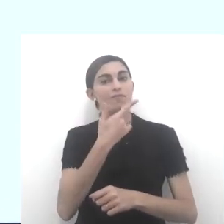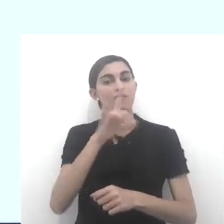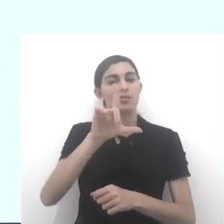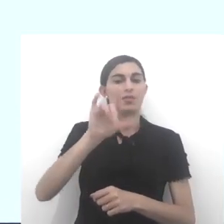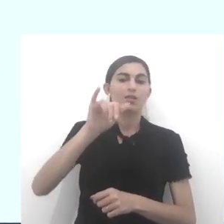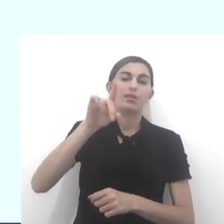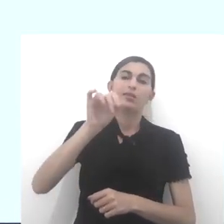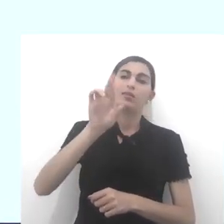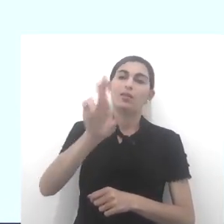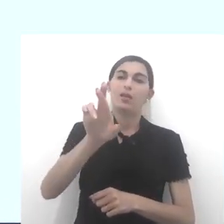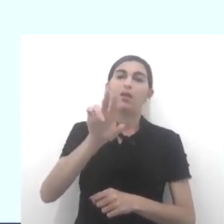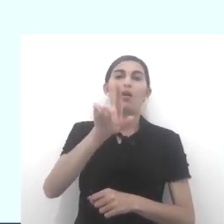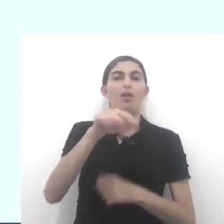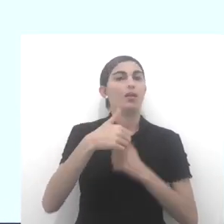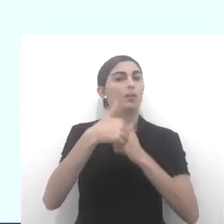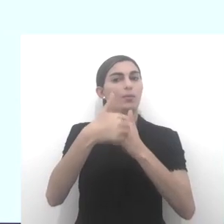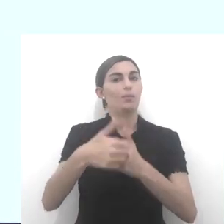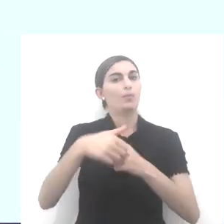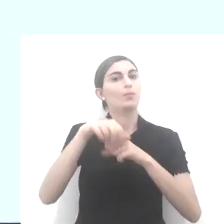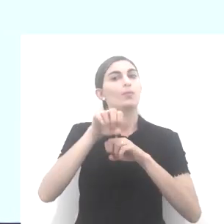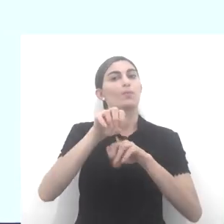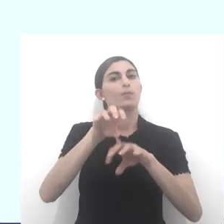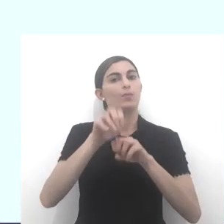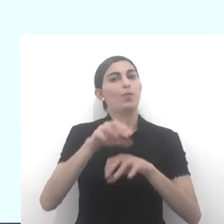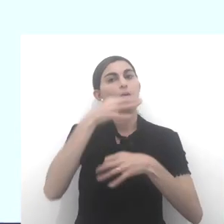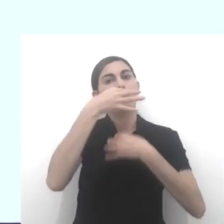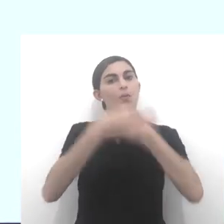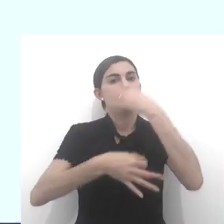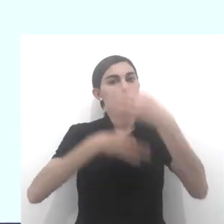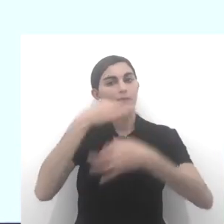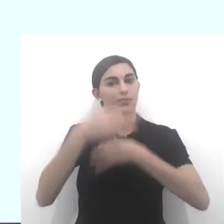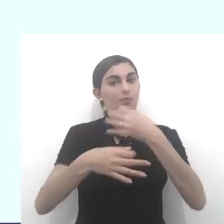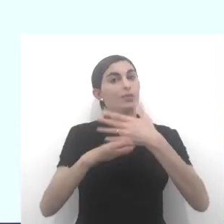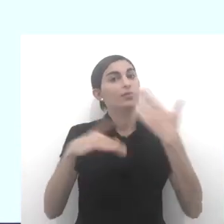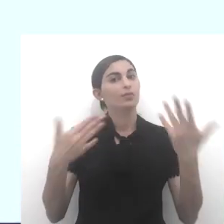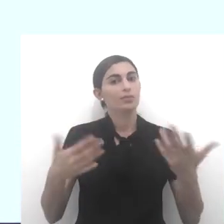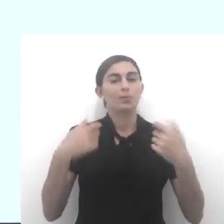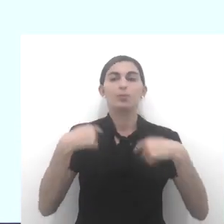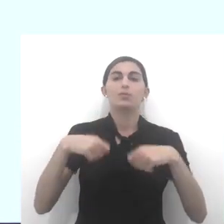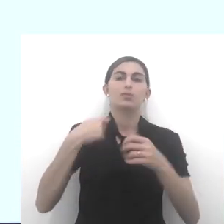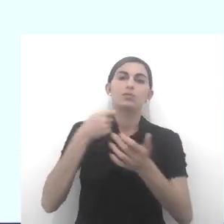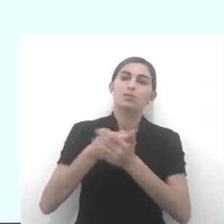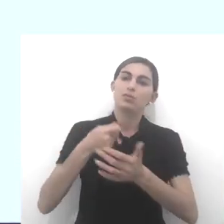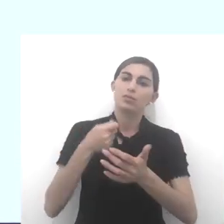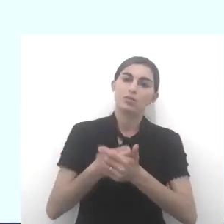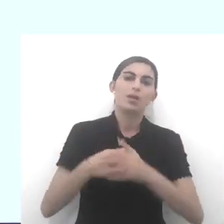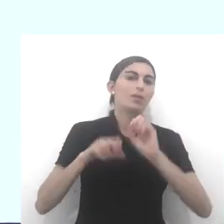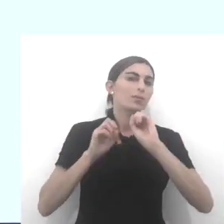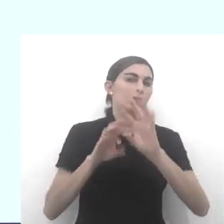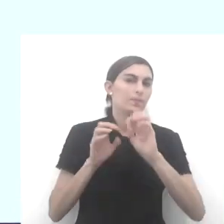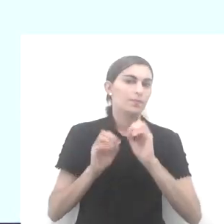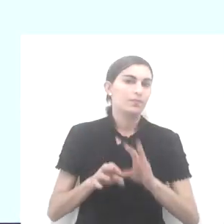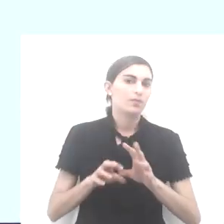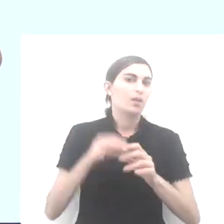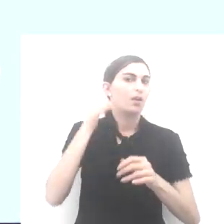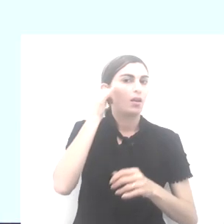líder, certo? Ele é um condutor, ele é um formador de opinião. Então, ele deve, o que é, minha gente? Ele deve evitar